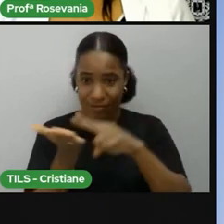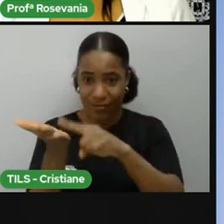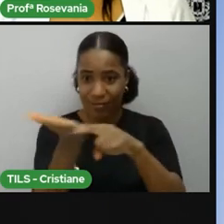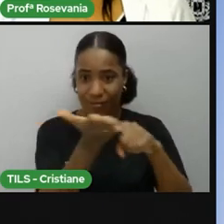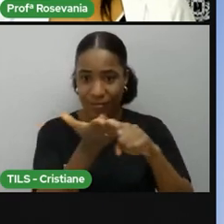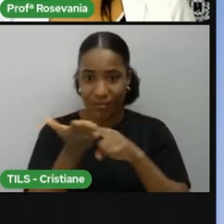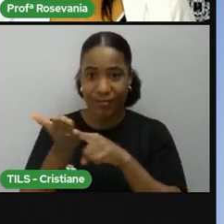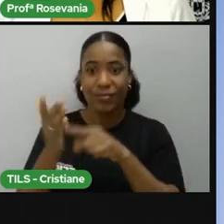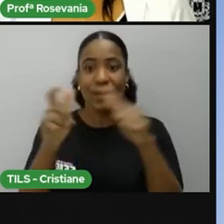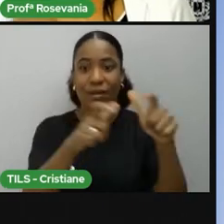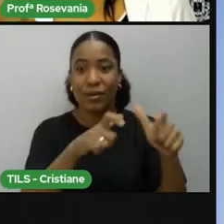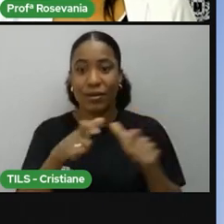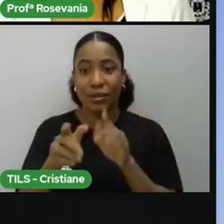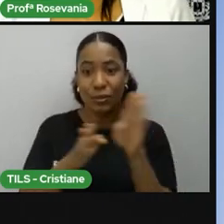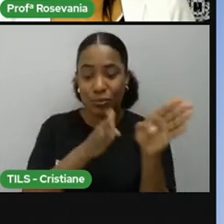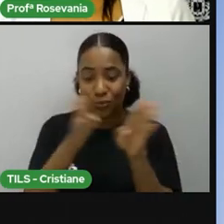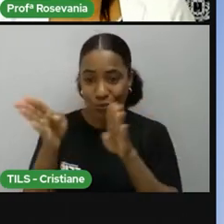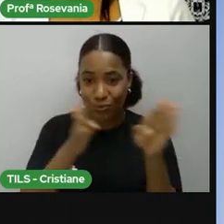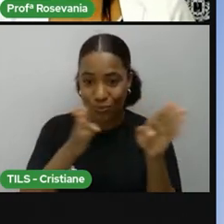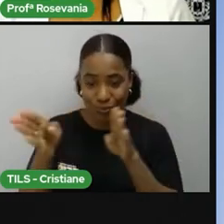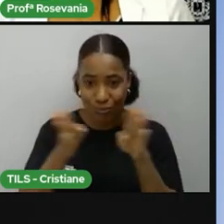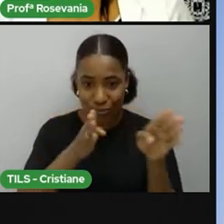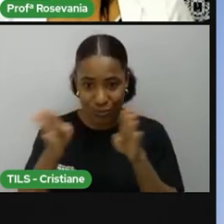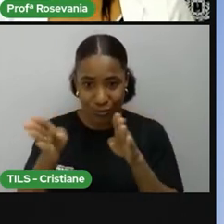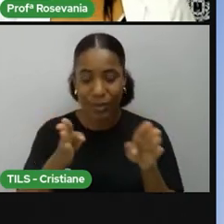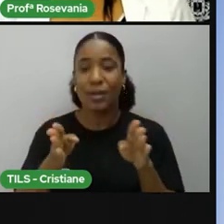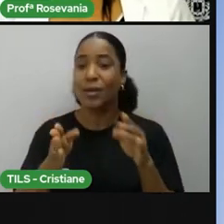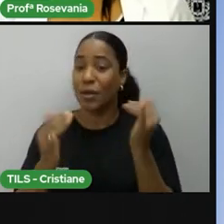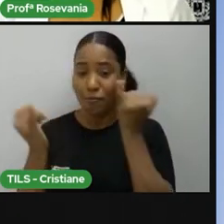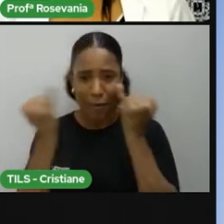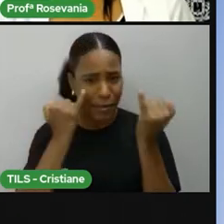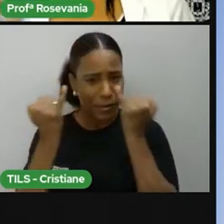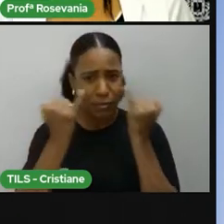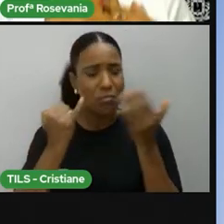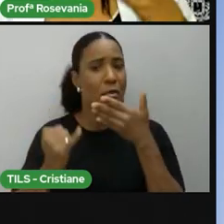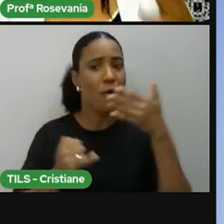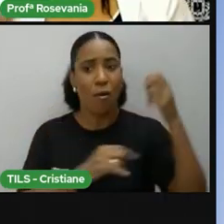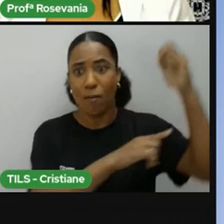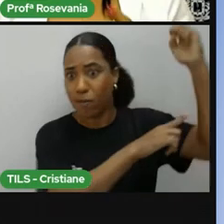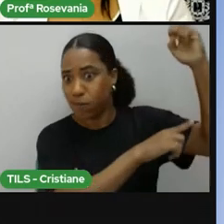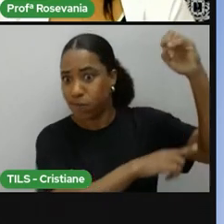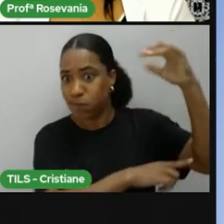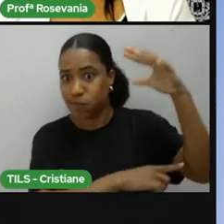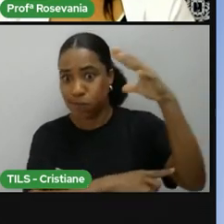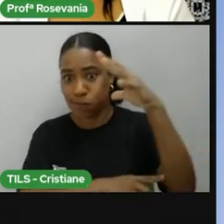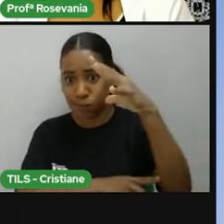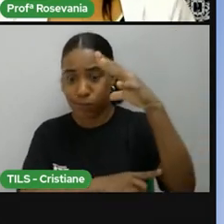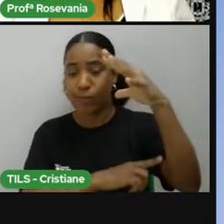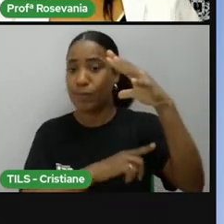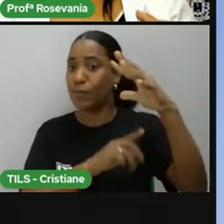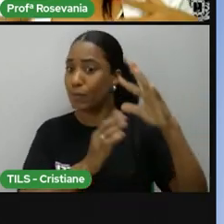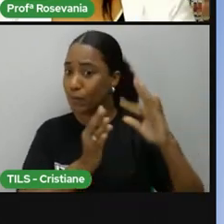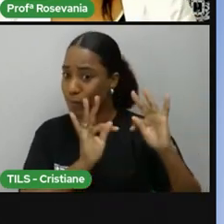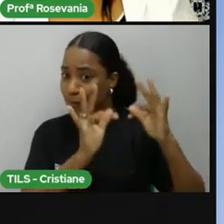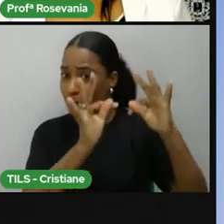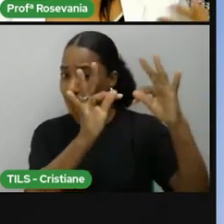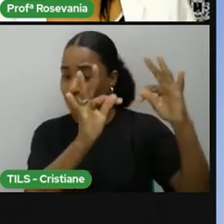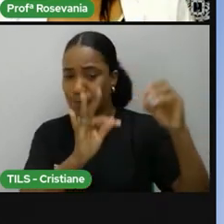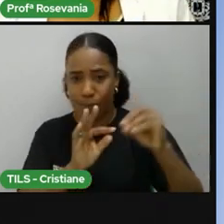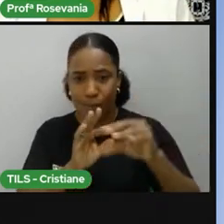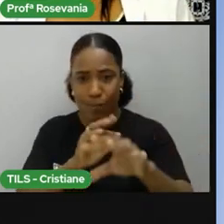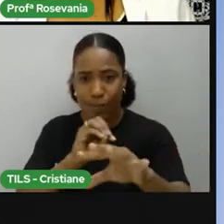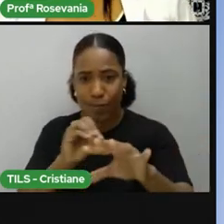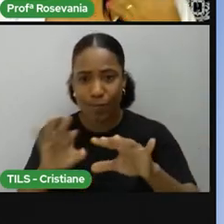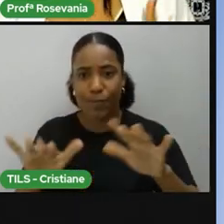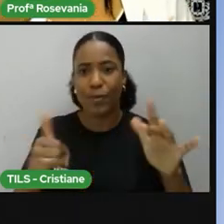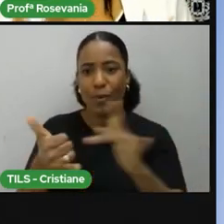hoje, diga-se de passagem, quanto melhor essa informação, que os satélites passam essas informações para os diversos aparelhos